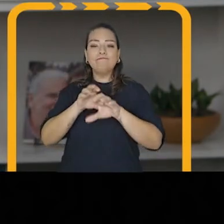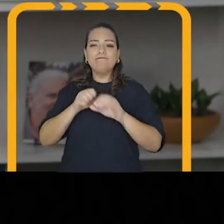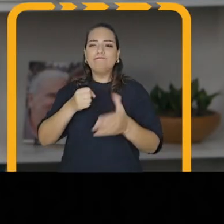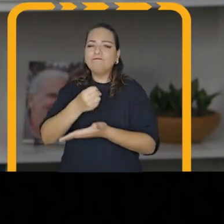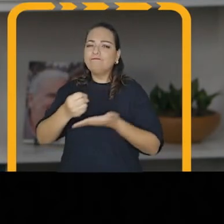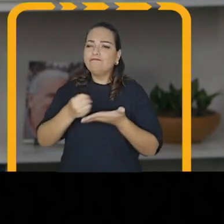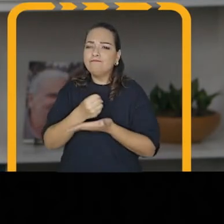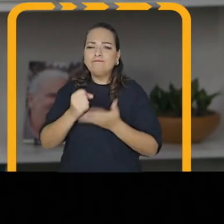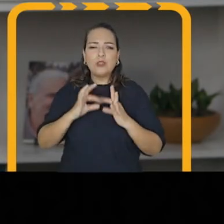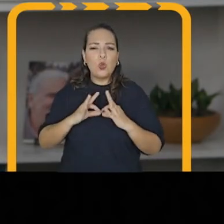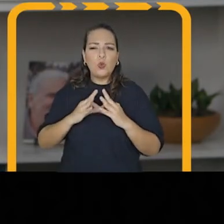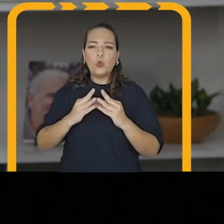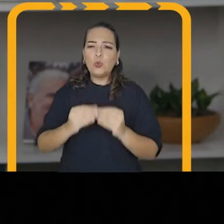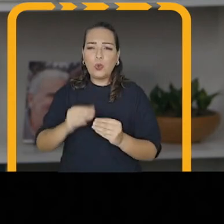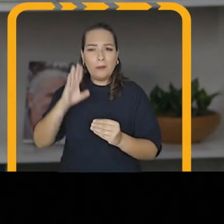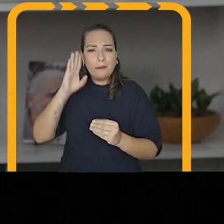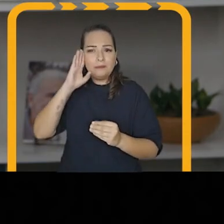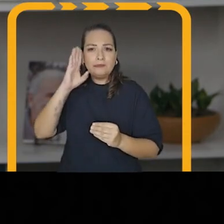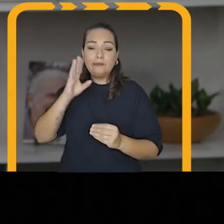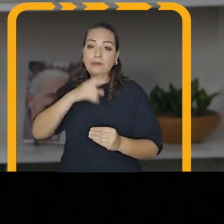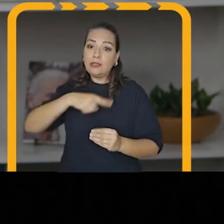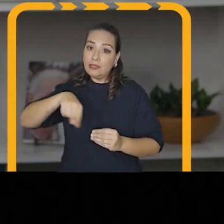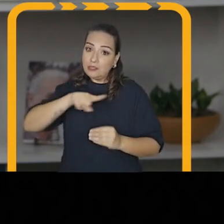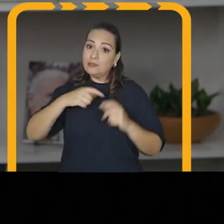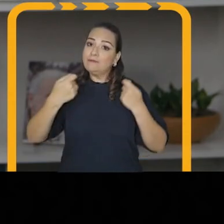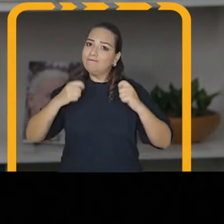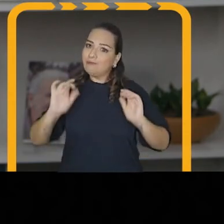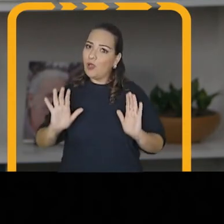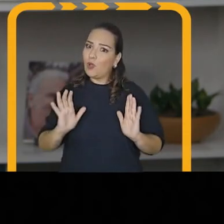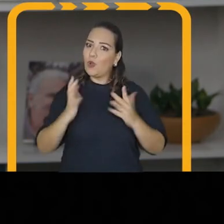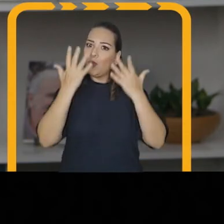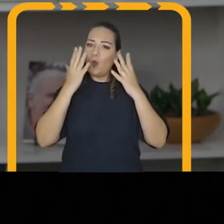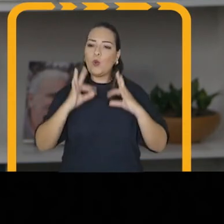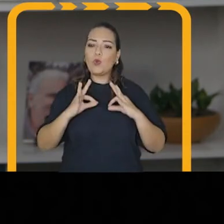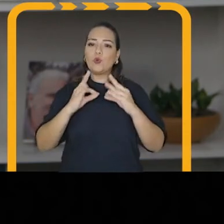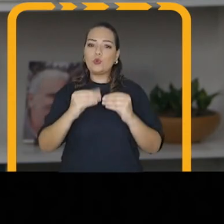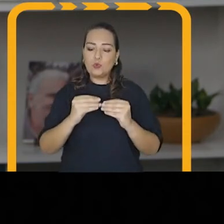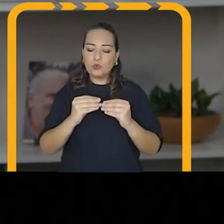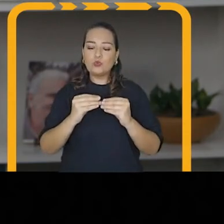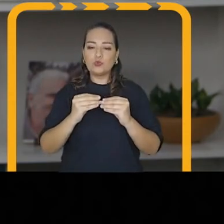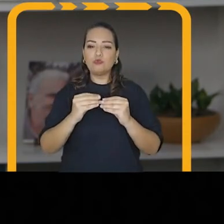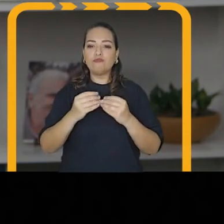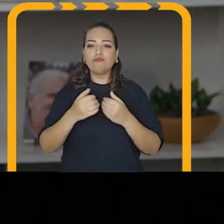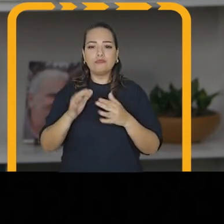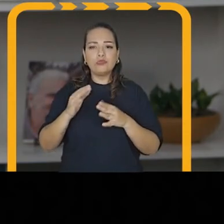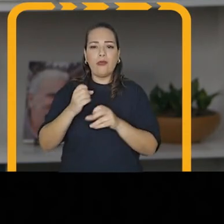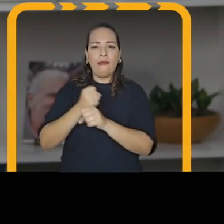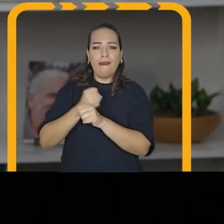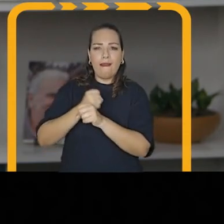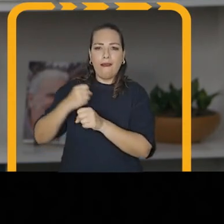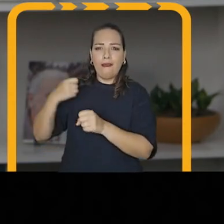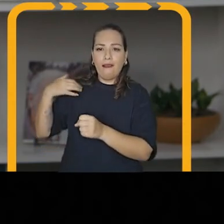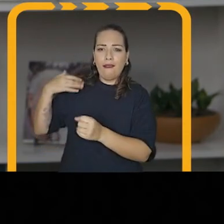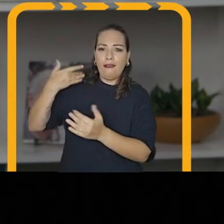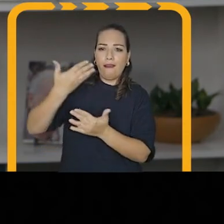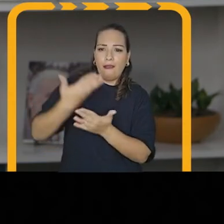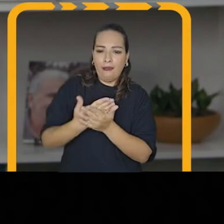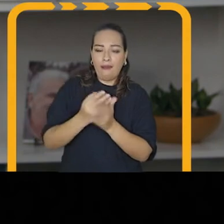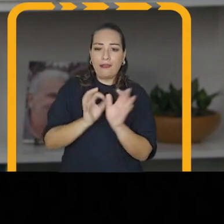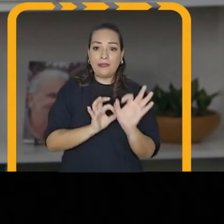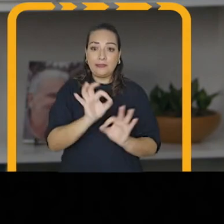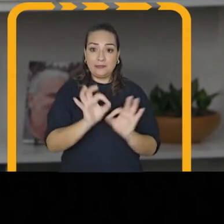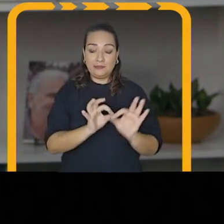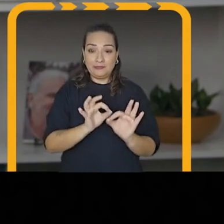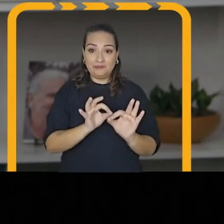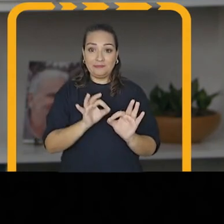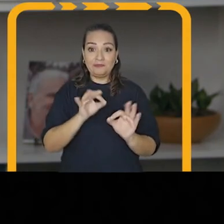podemos comemorar todo o trabalho que a gente realizou nos últimos anos, já que a Prefeitura do Rio se tornou a campeã no Brasil na melhoria